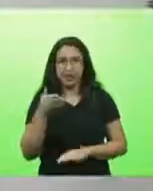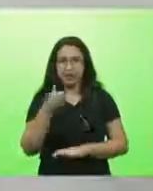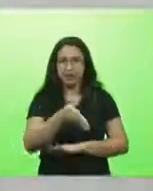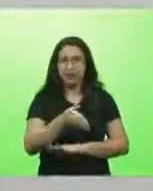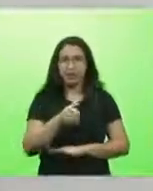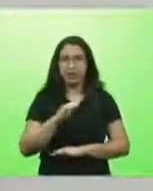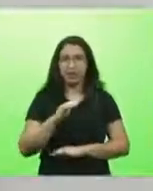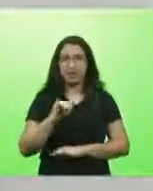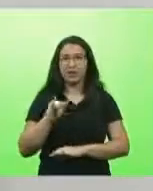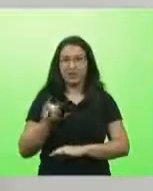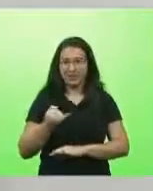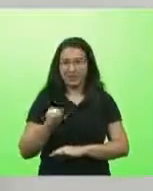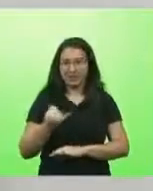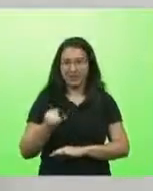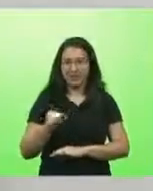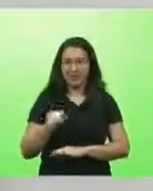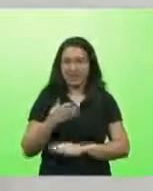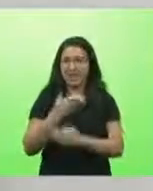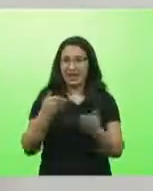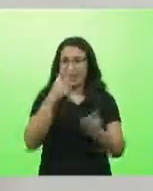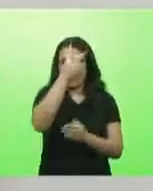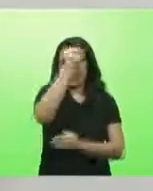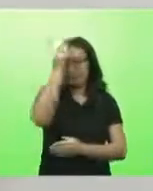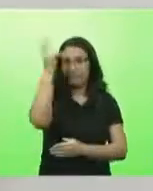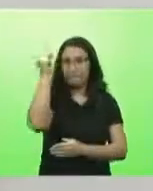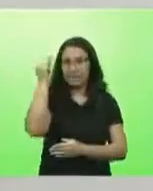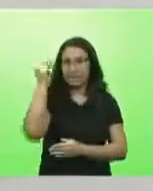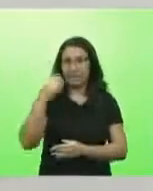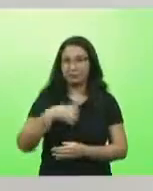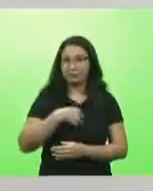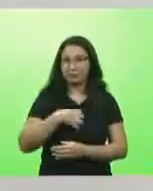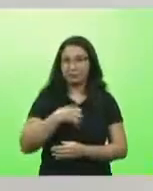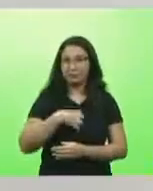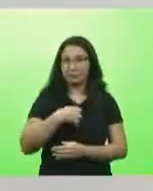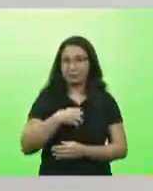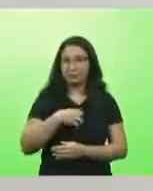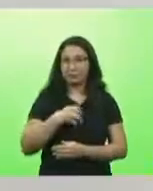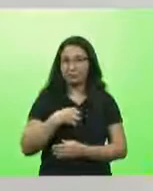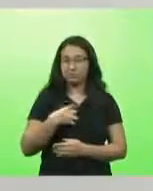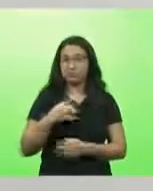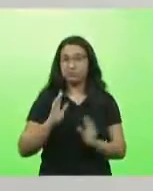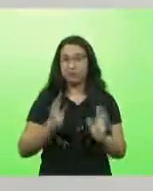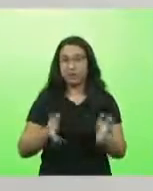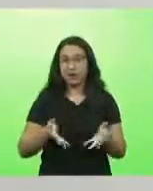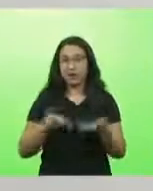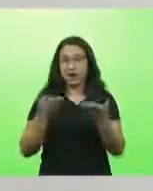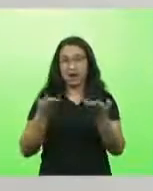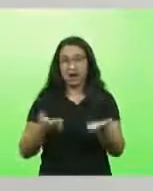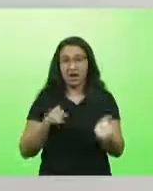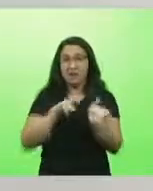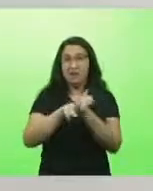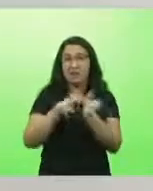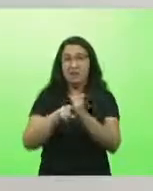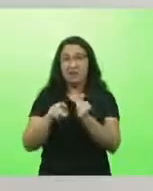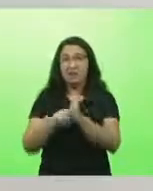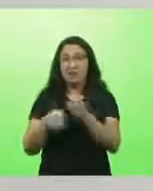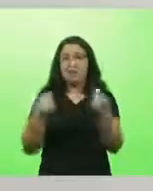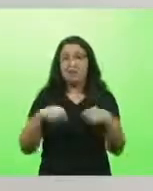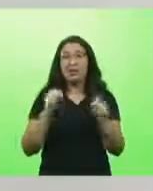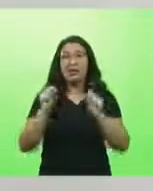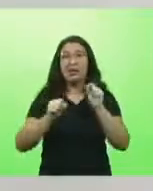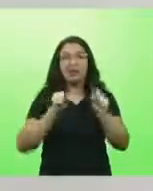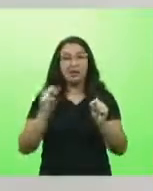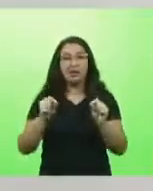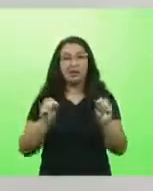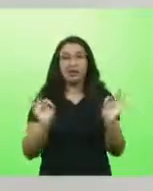prefeitos, uma saraivada de pau dos prefeitos, porque os prefeitos não precisam ser perguntados do que eles precisam e